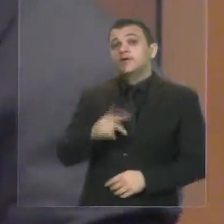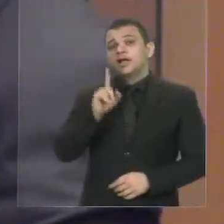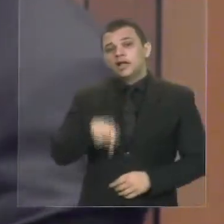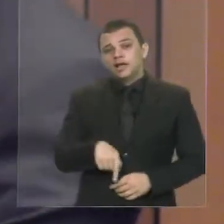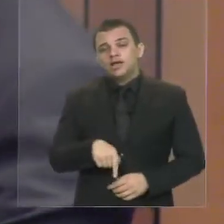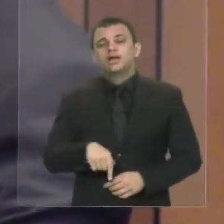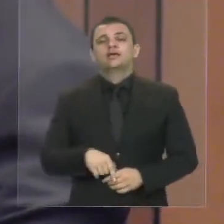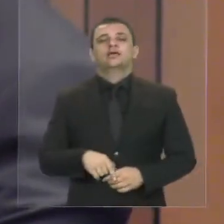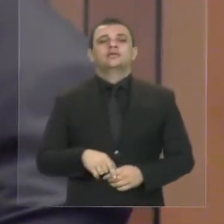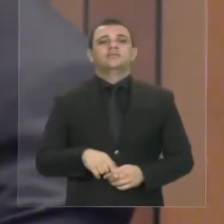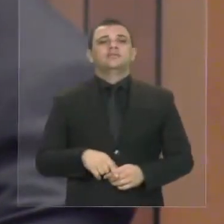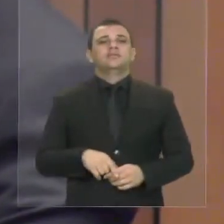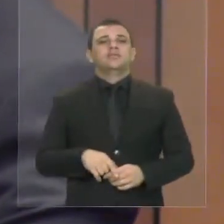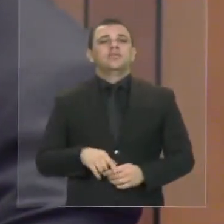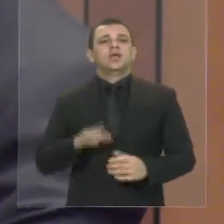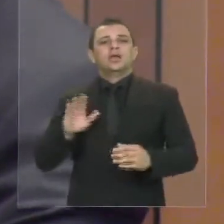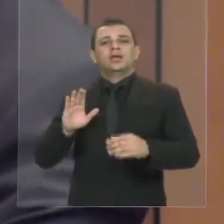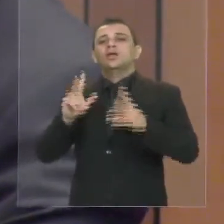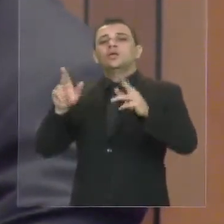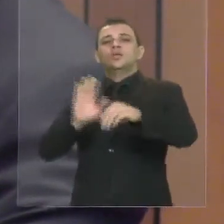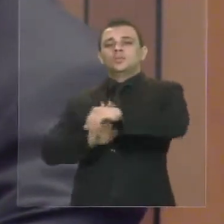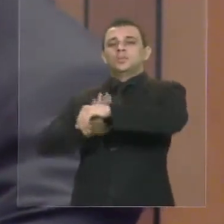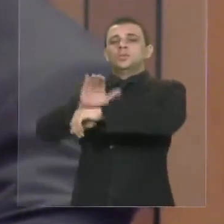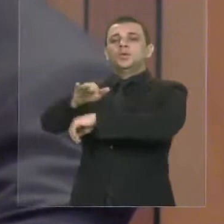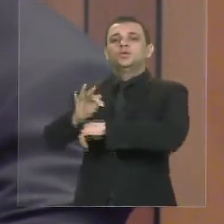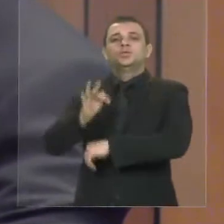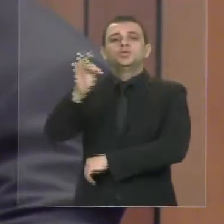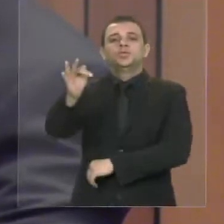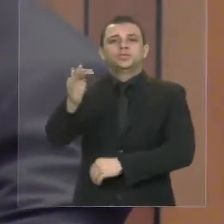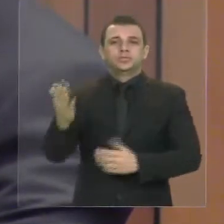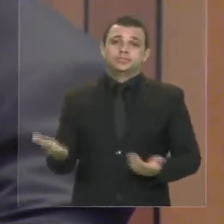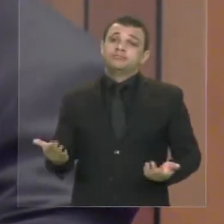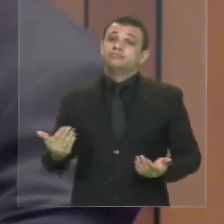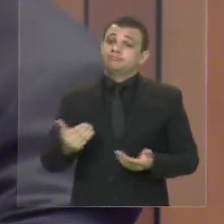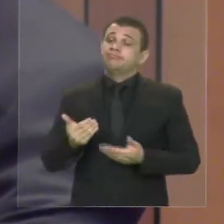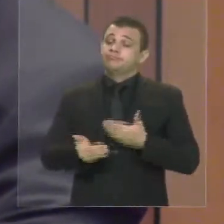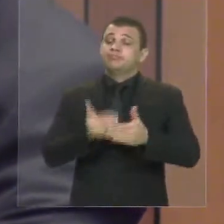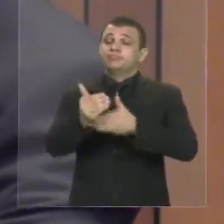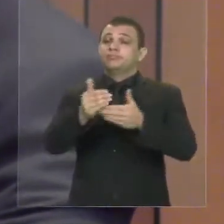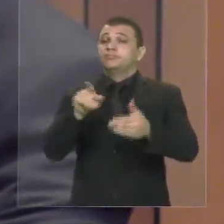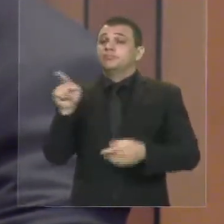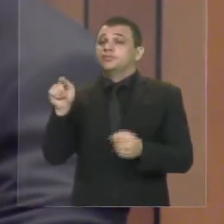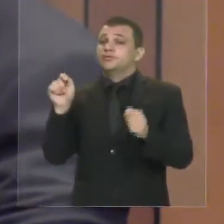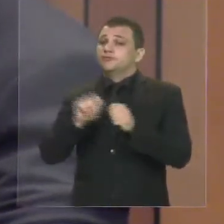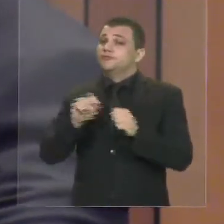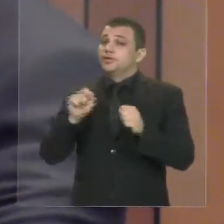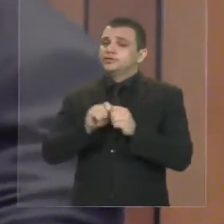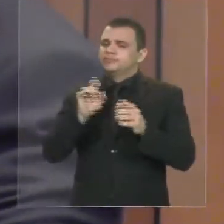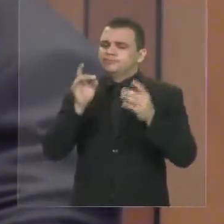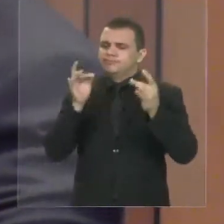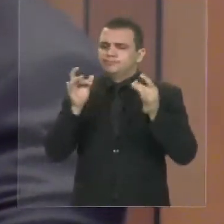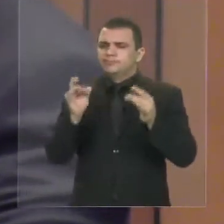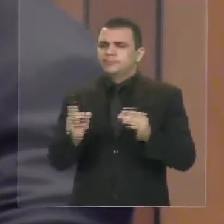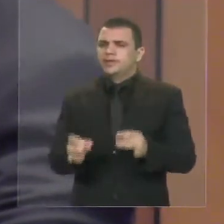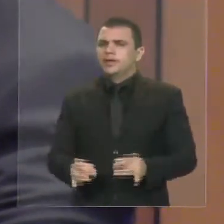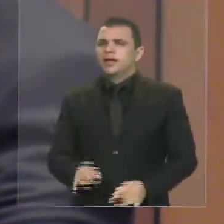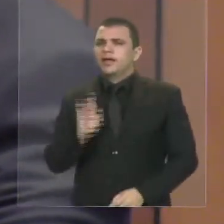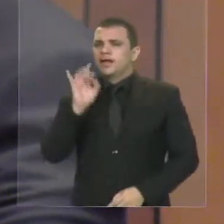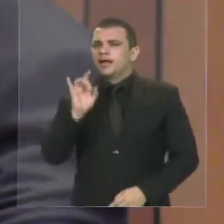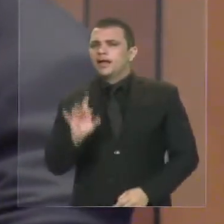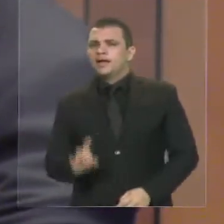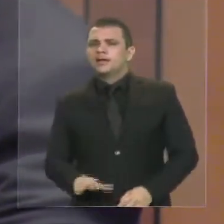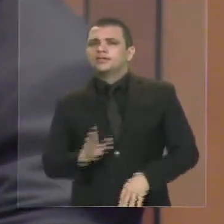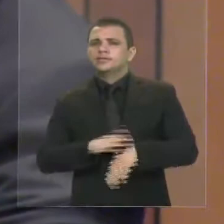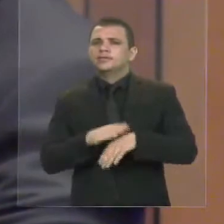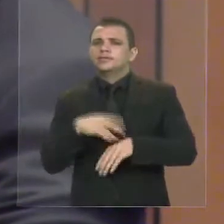ponte para o futuro. E ele está, aos poucos, colocando em prática cada uma das medidas que